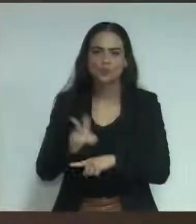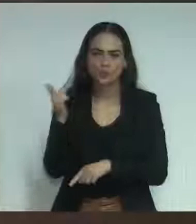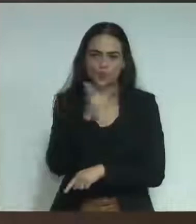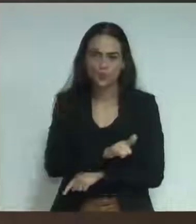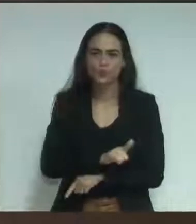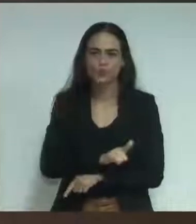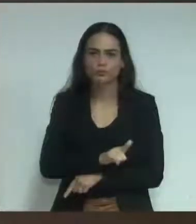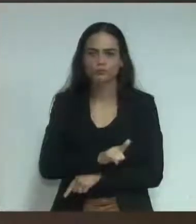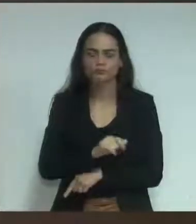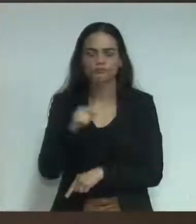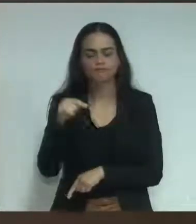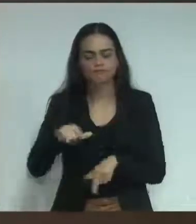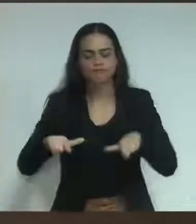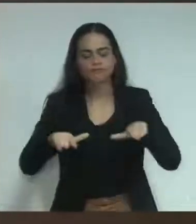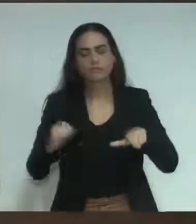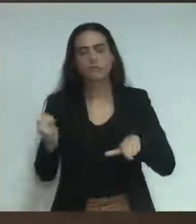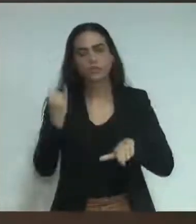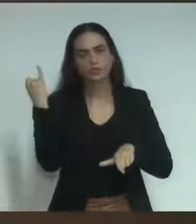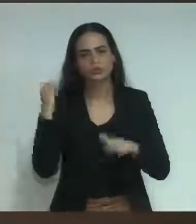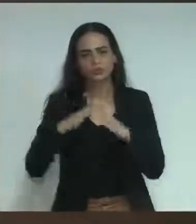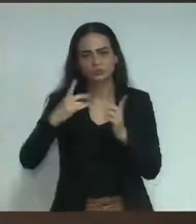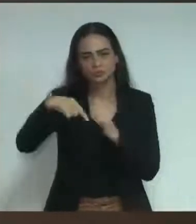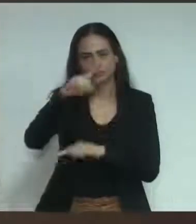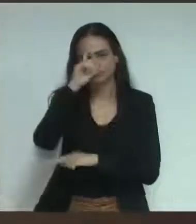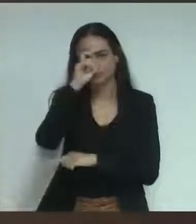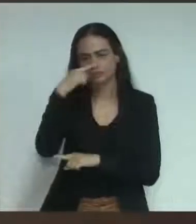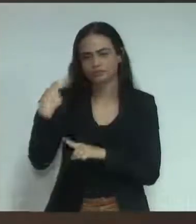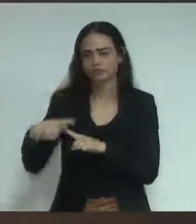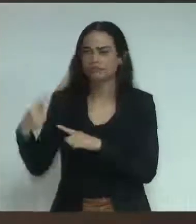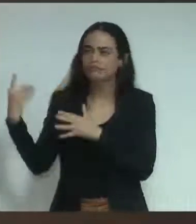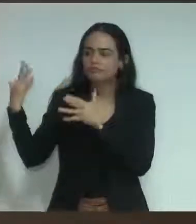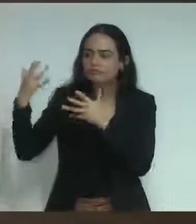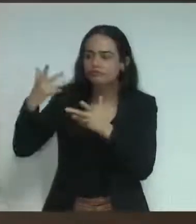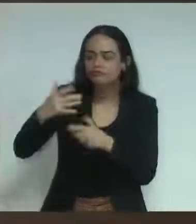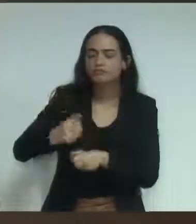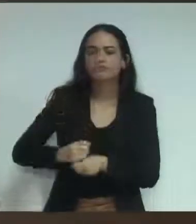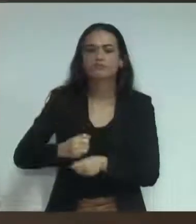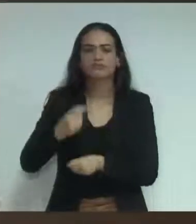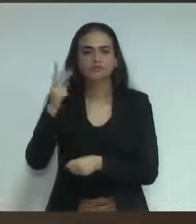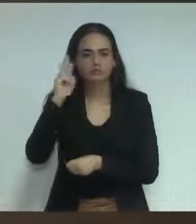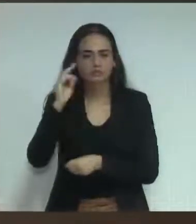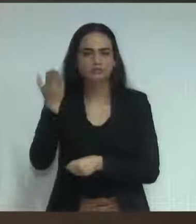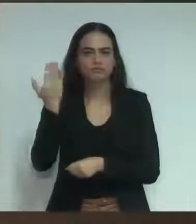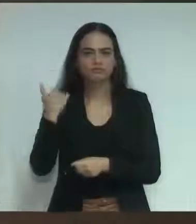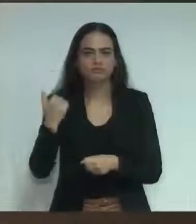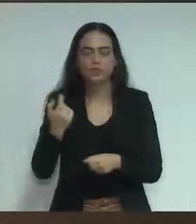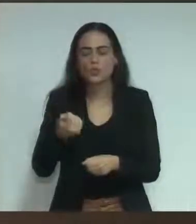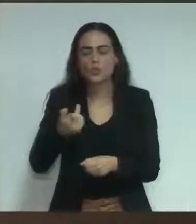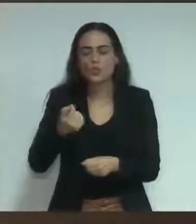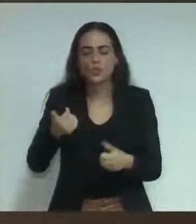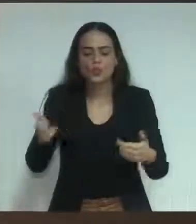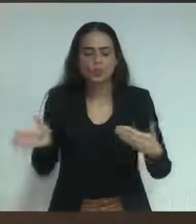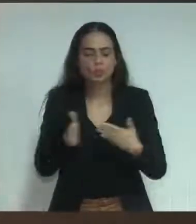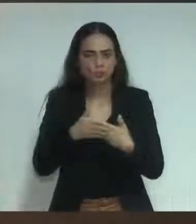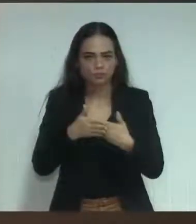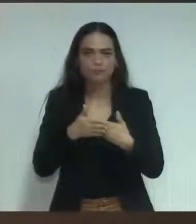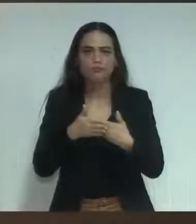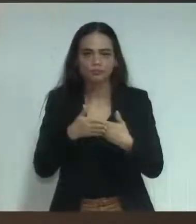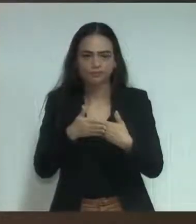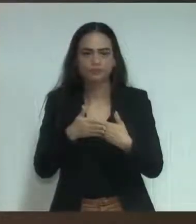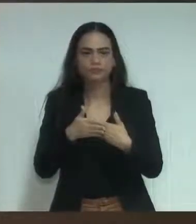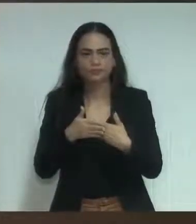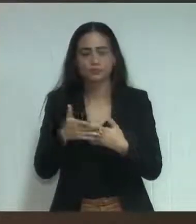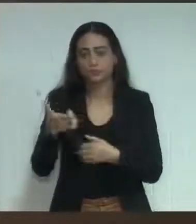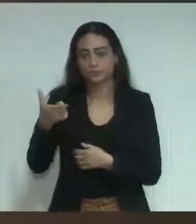tudo o que passou, não apenas nos últimos anos, quando a gente chegou à situação de quase fechamento total, mas nos últimos